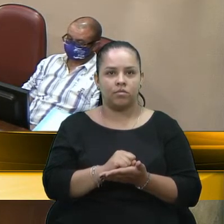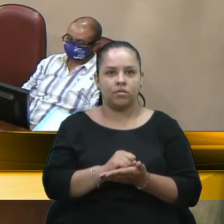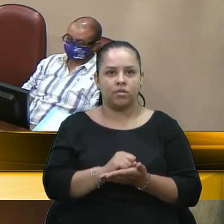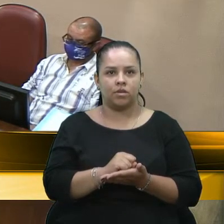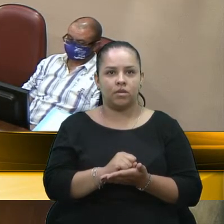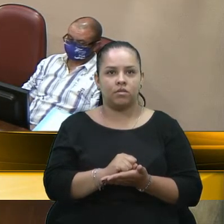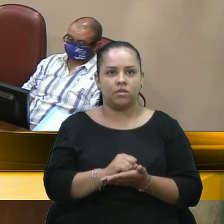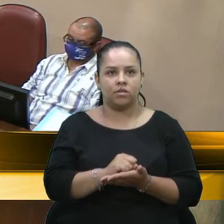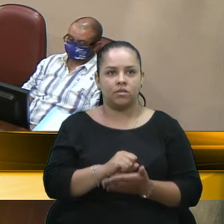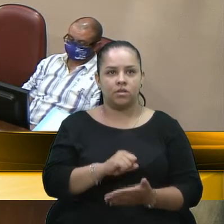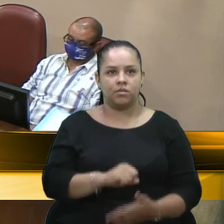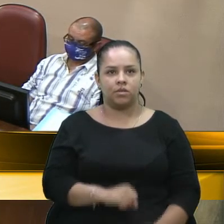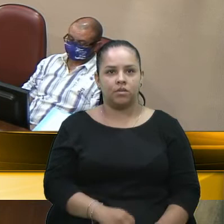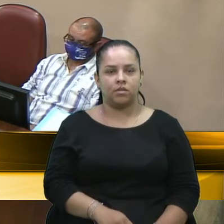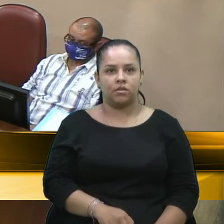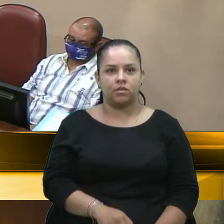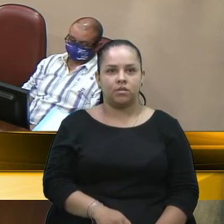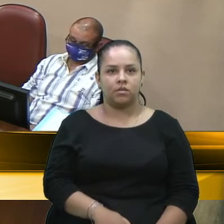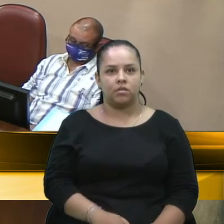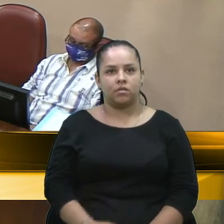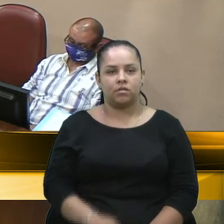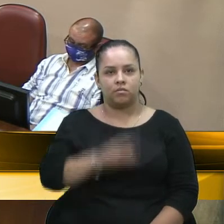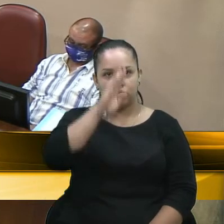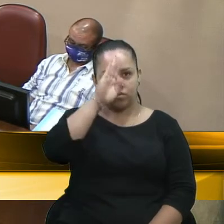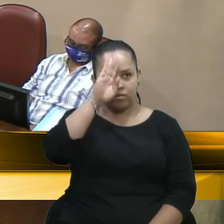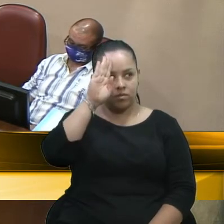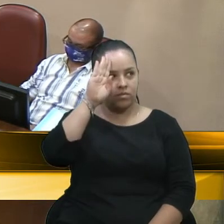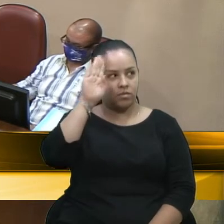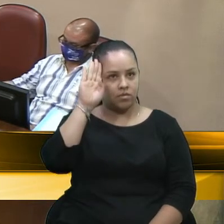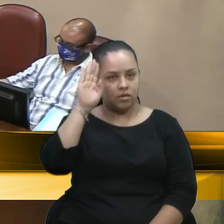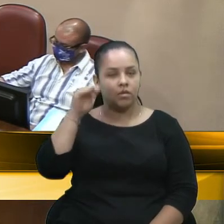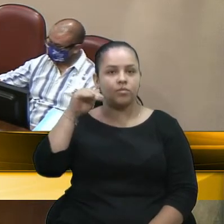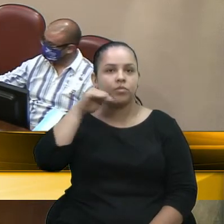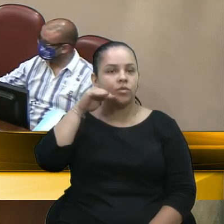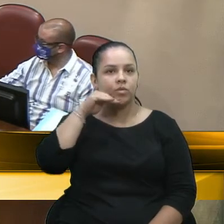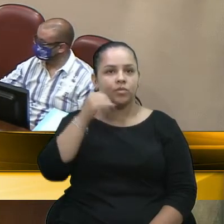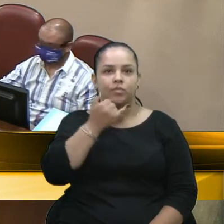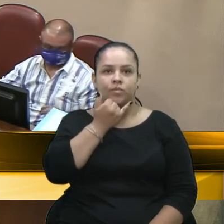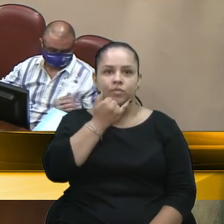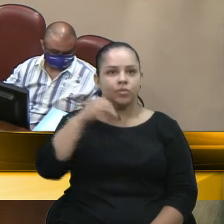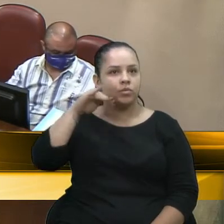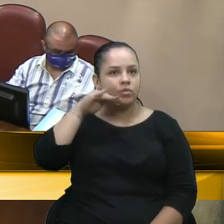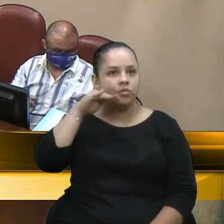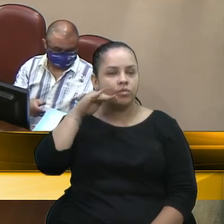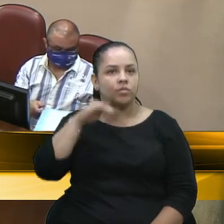Agradeço e abro mão, presidente. Agradeço e abro mão, vereador Sando Fantiné, com a palavra.